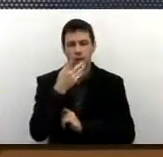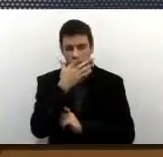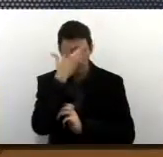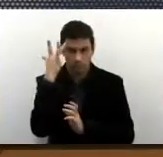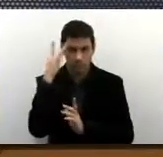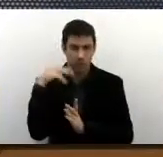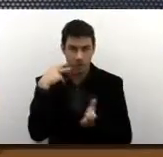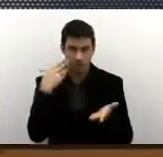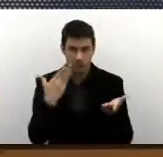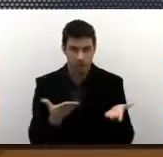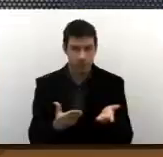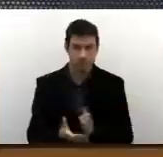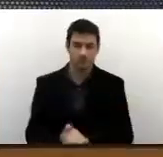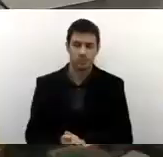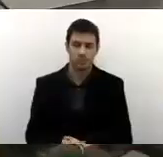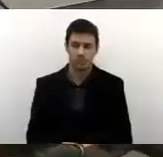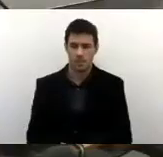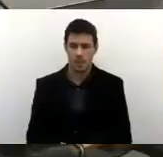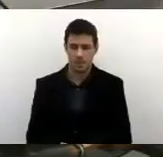vereadores,